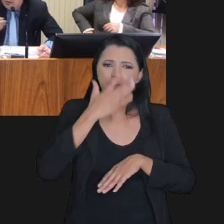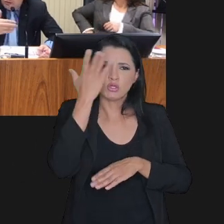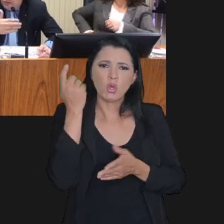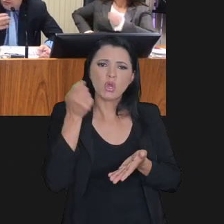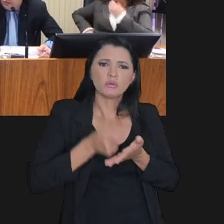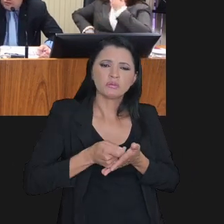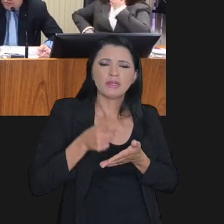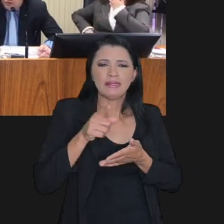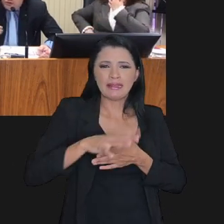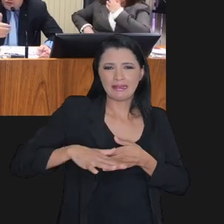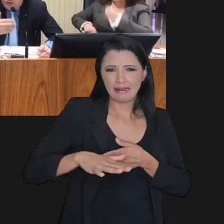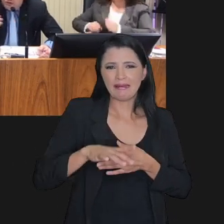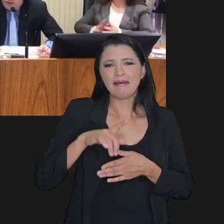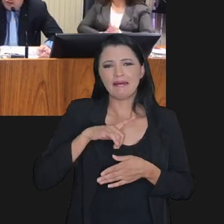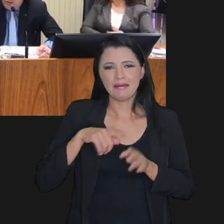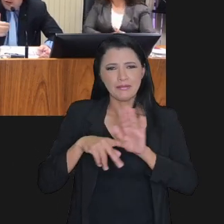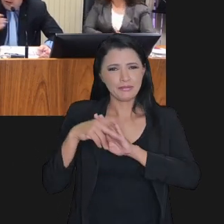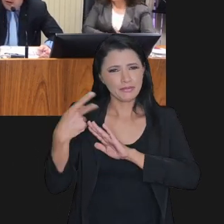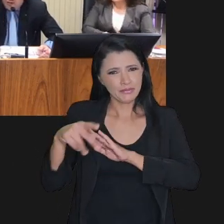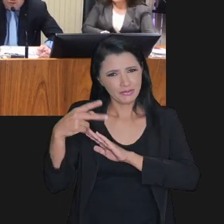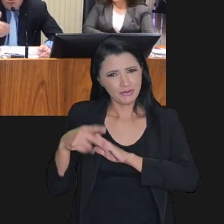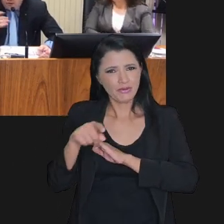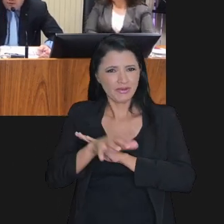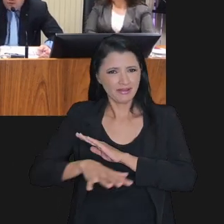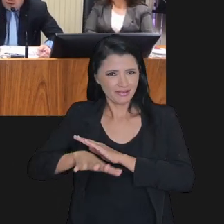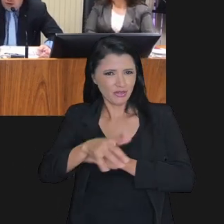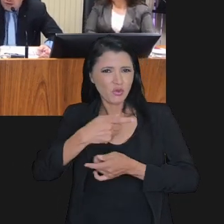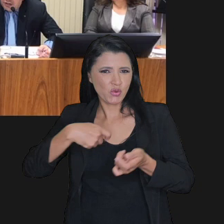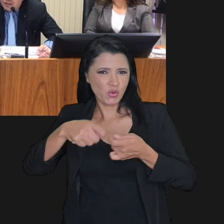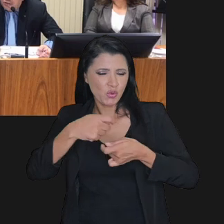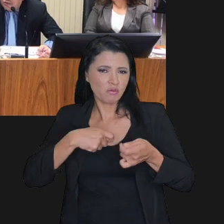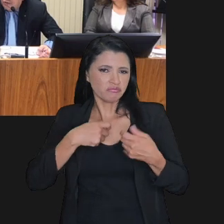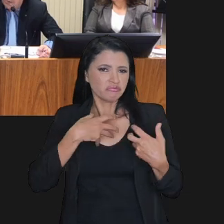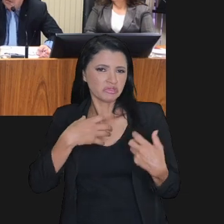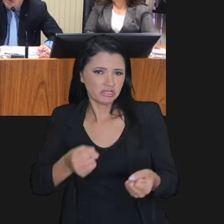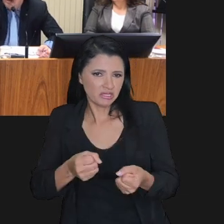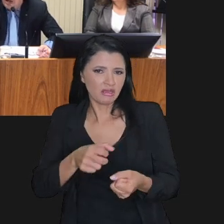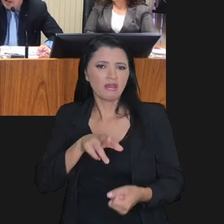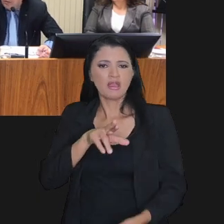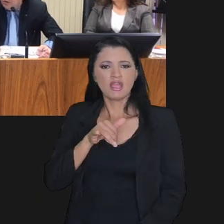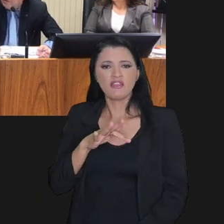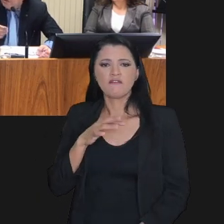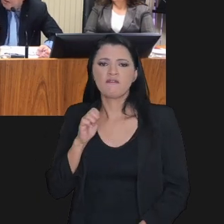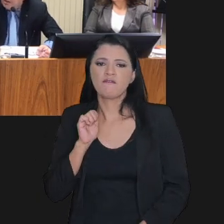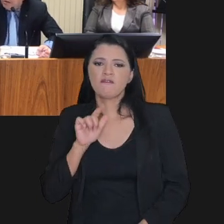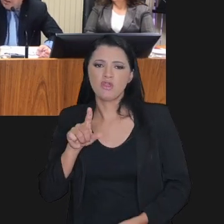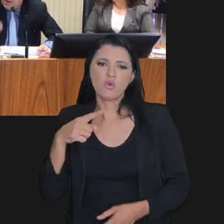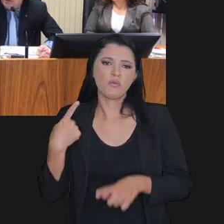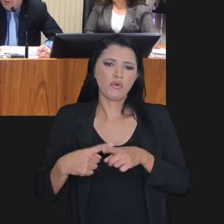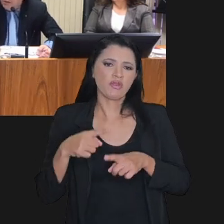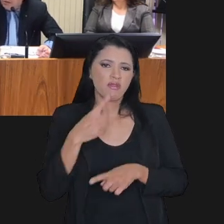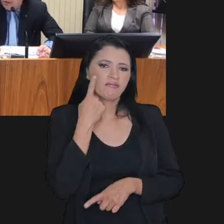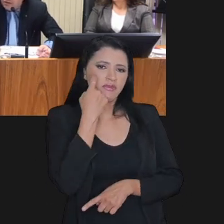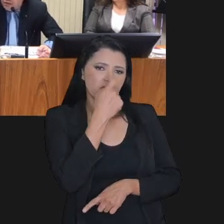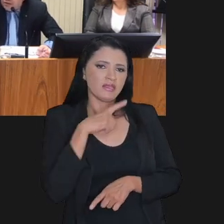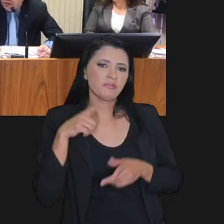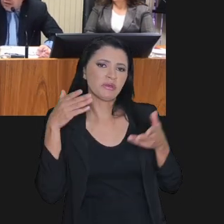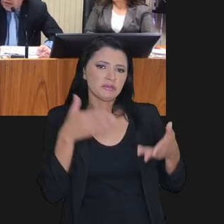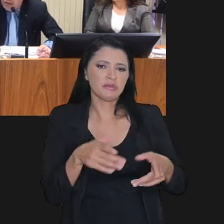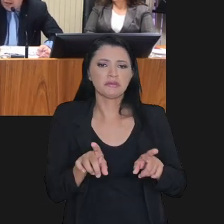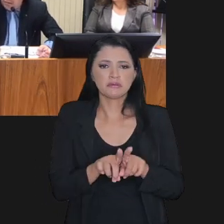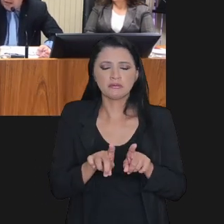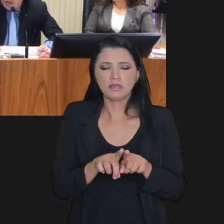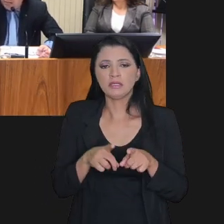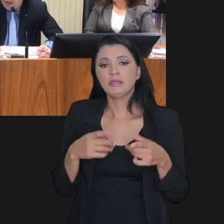todos os contribuintes daquele mercado, daquele mercado, daquele setor econômico aderiam ao refis, e, logicamente, que ele também tinha interesse